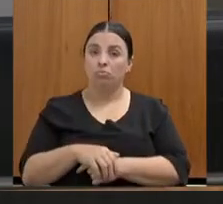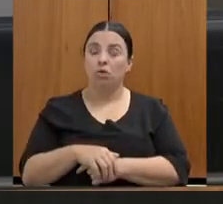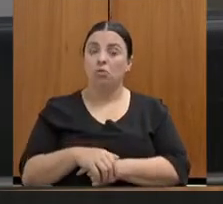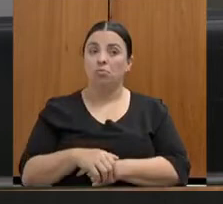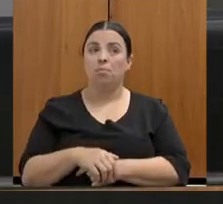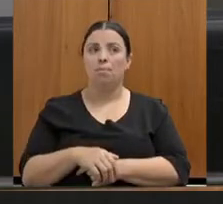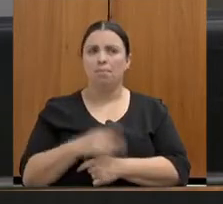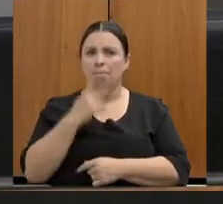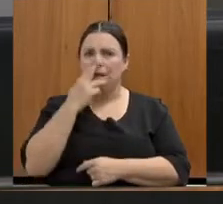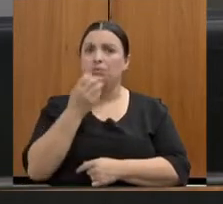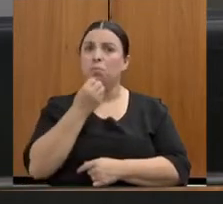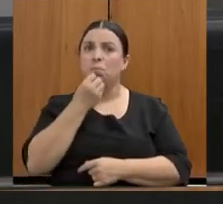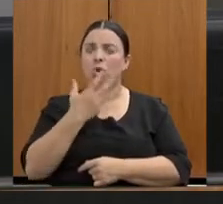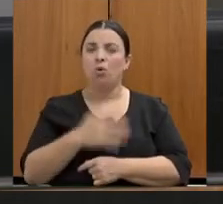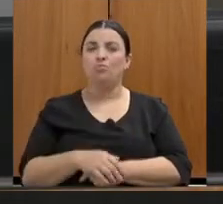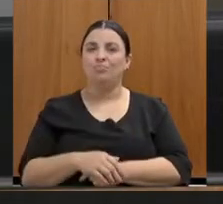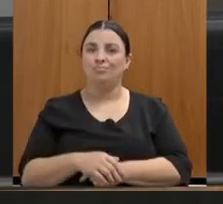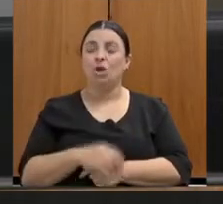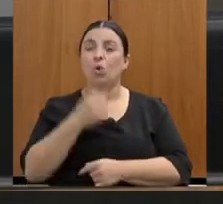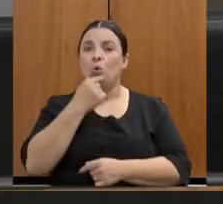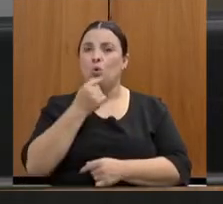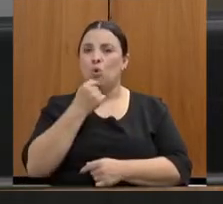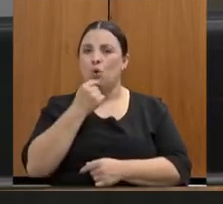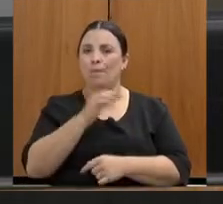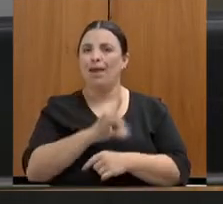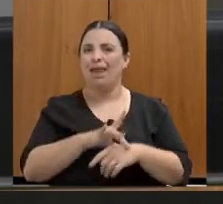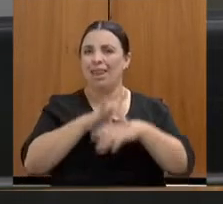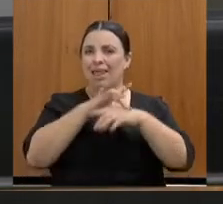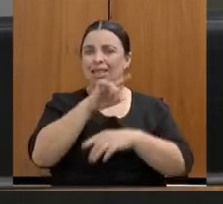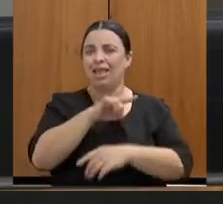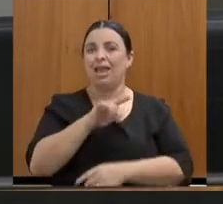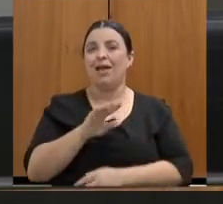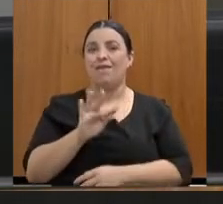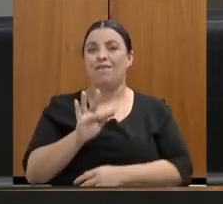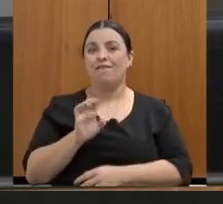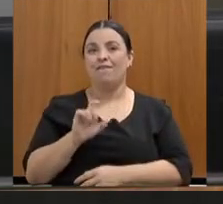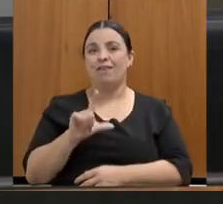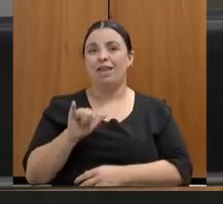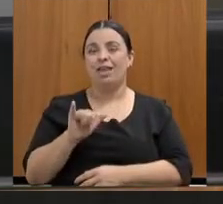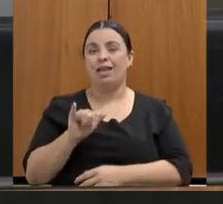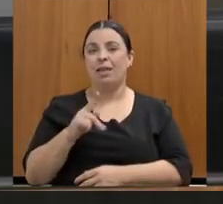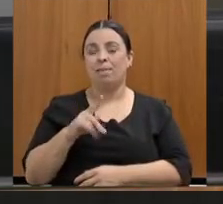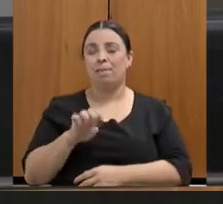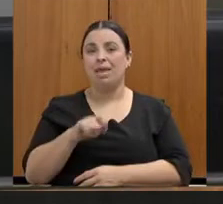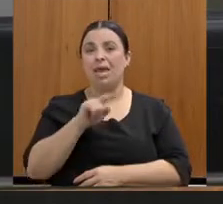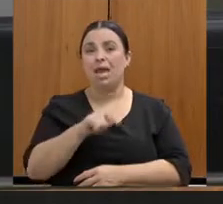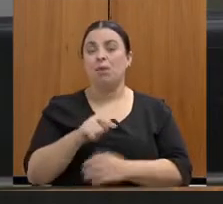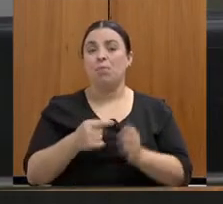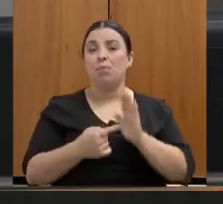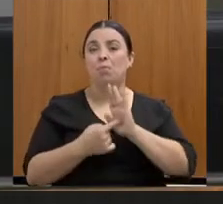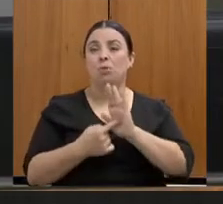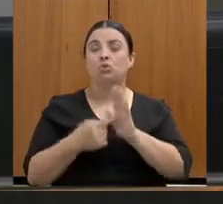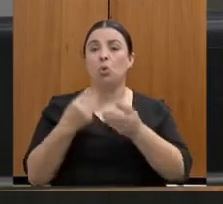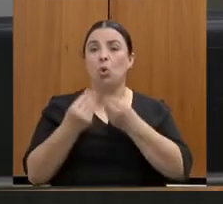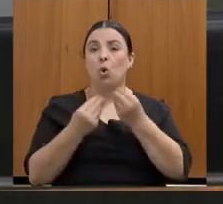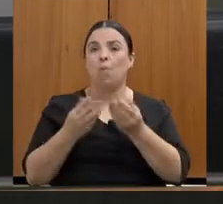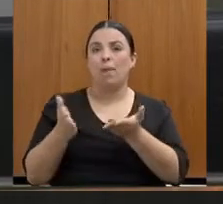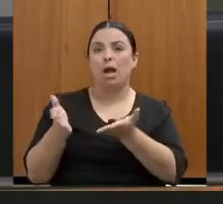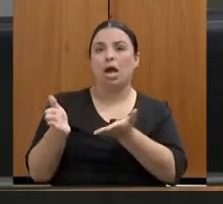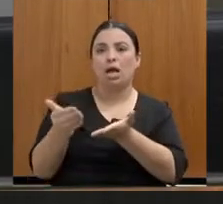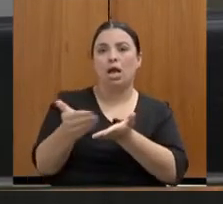ele nos mostrou uma captação de informações muito interessantes para além daquilo que